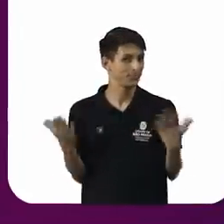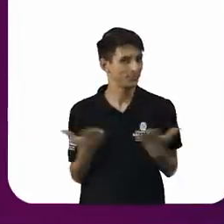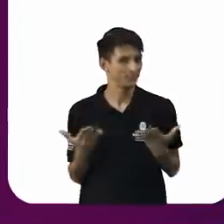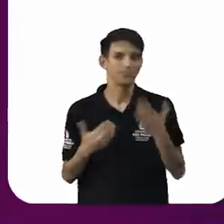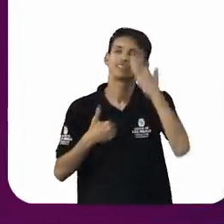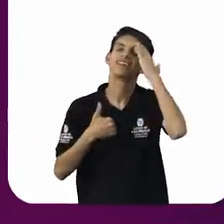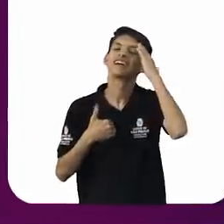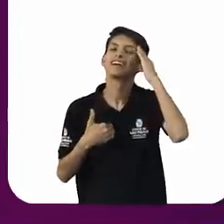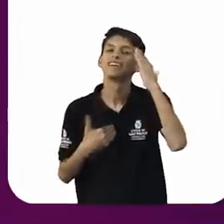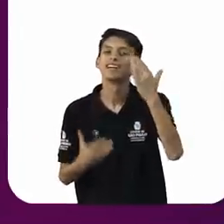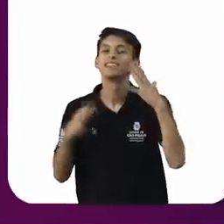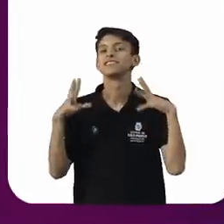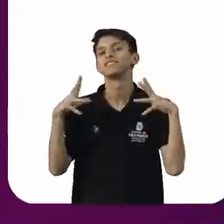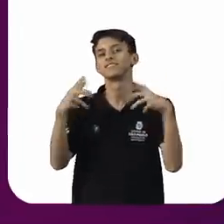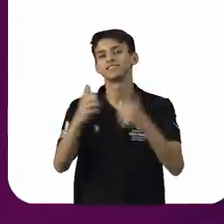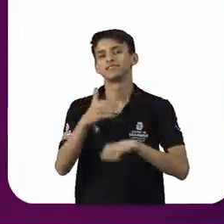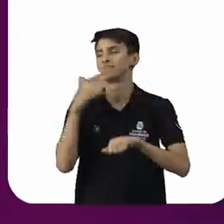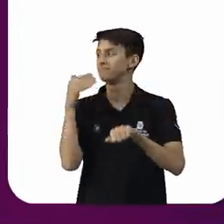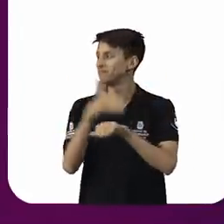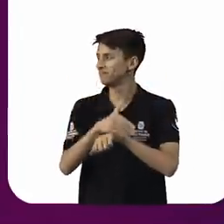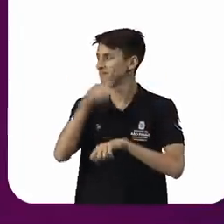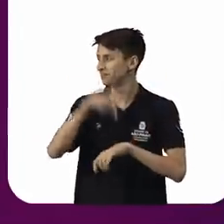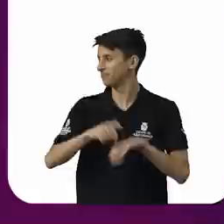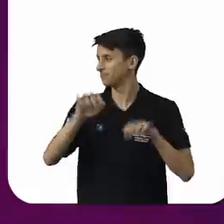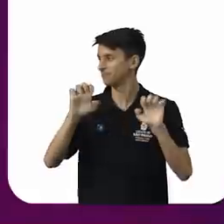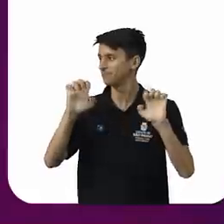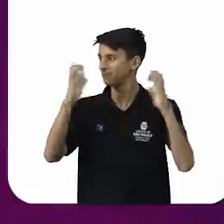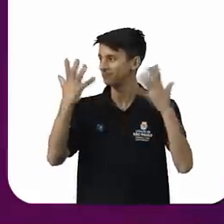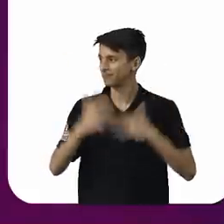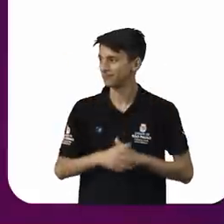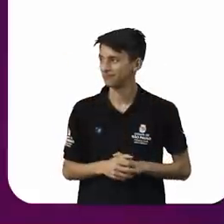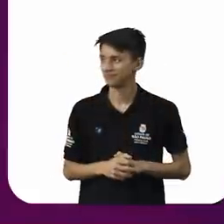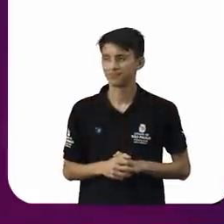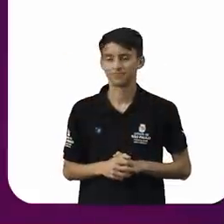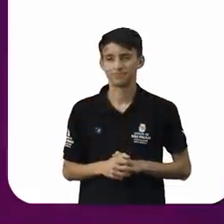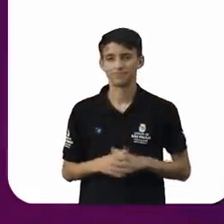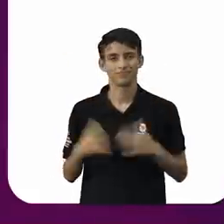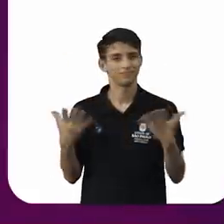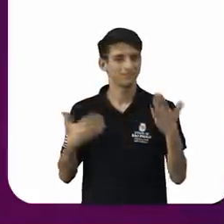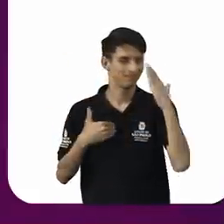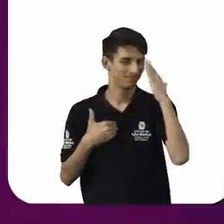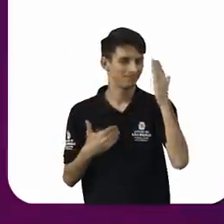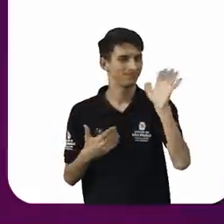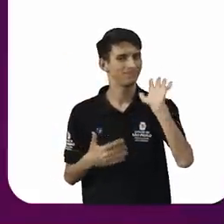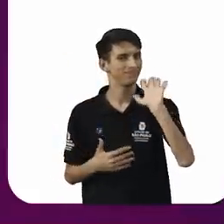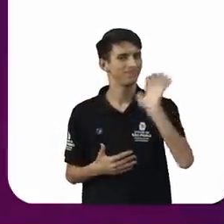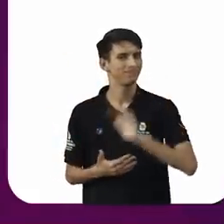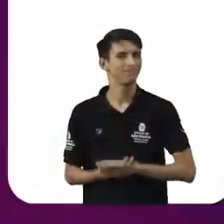agradecemos a todos e a todas que participaram do evento, muito obrigada e até a próxima.